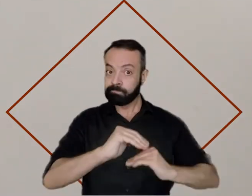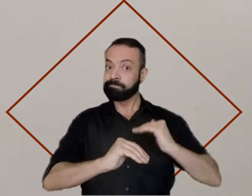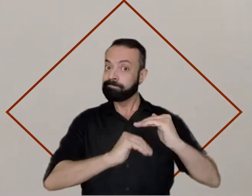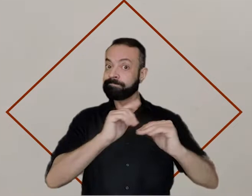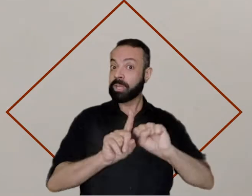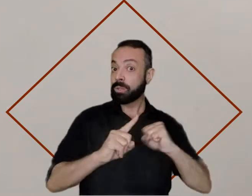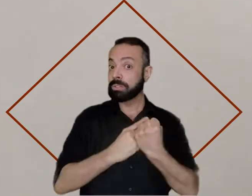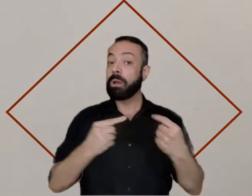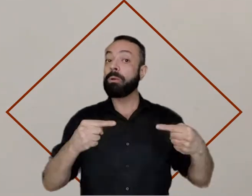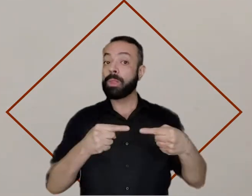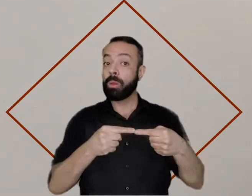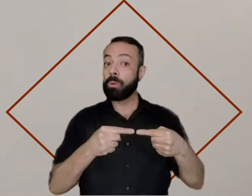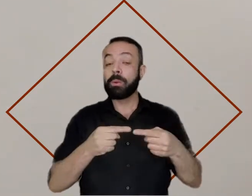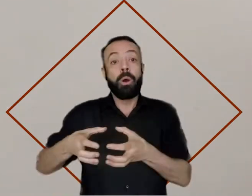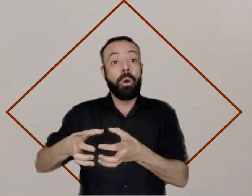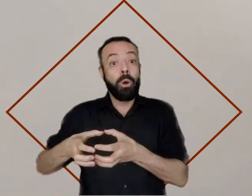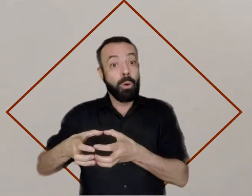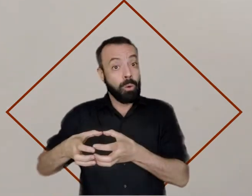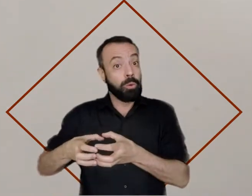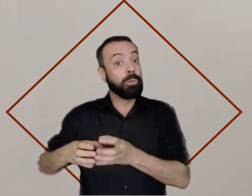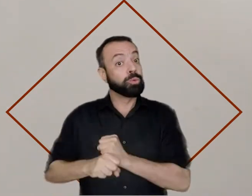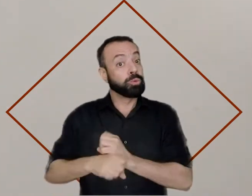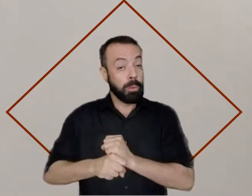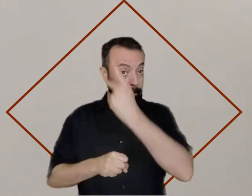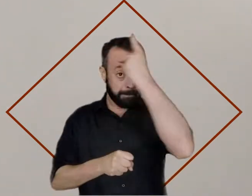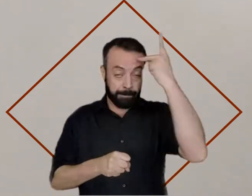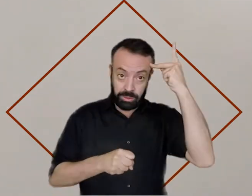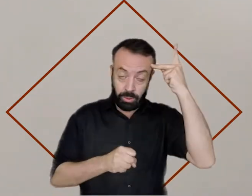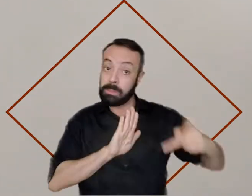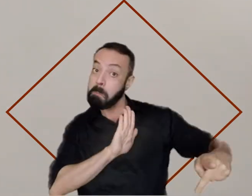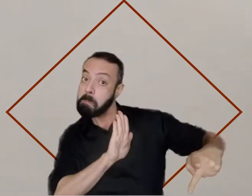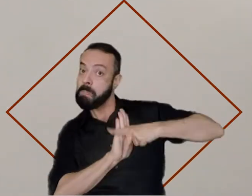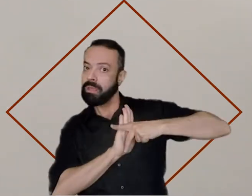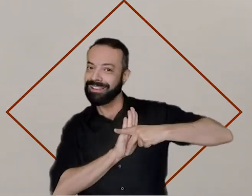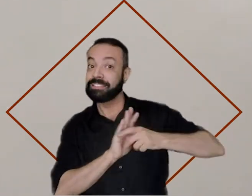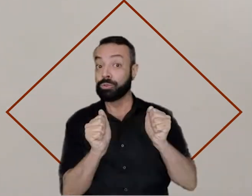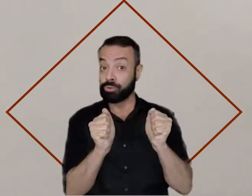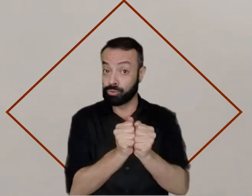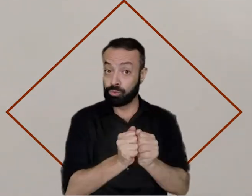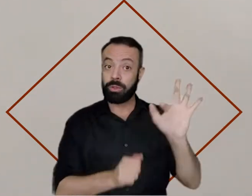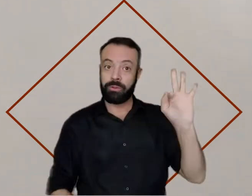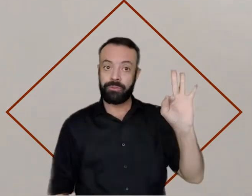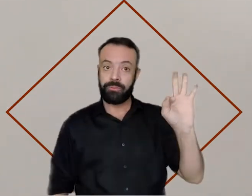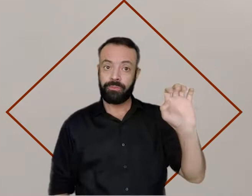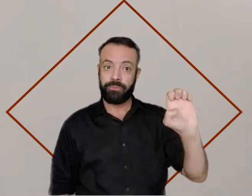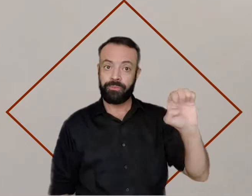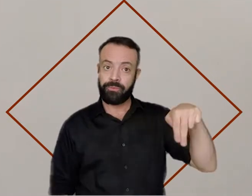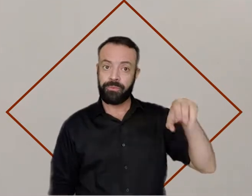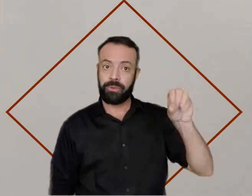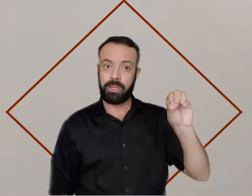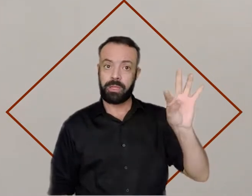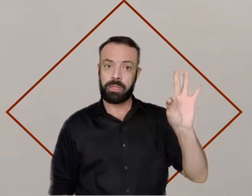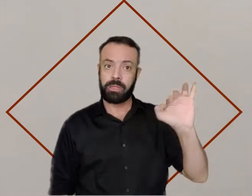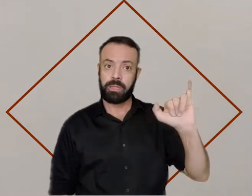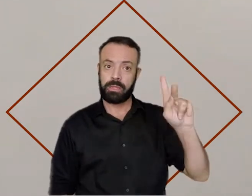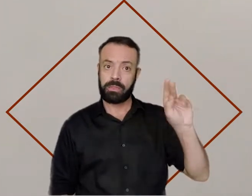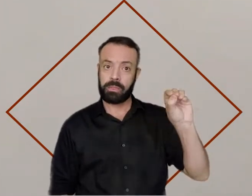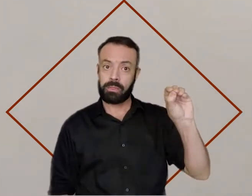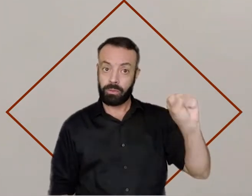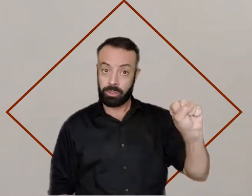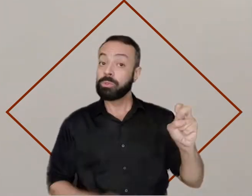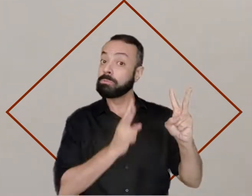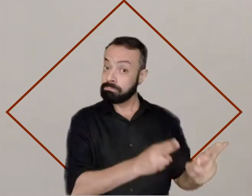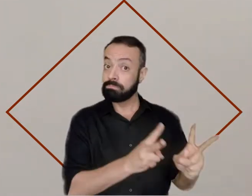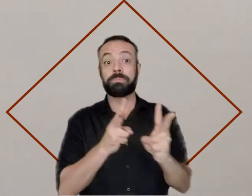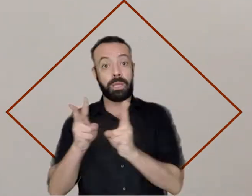uma construção social que se baseia no agrupamento de um grande número de pessoas com fenótipos semelhantes,